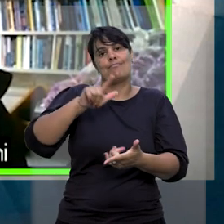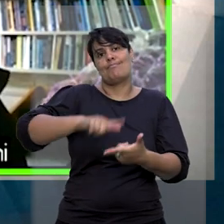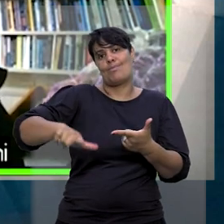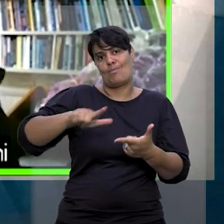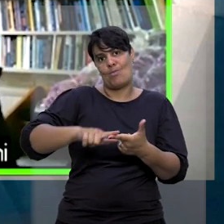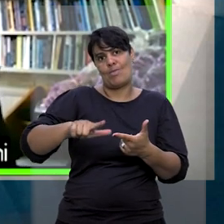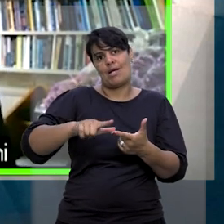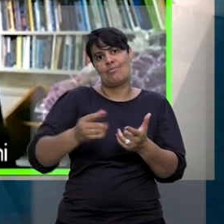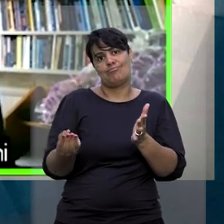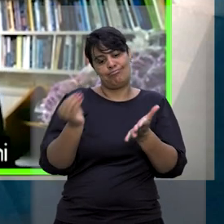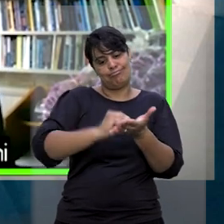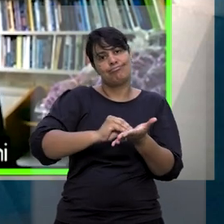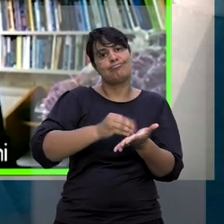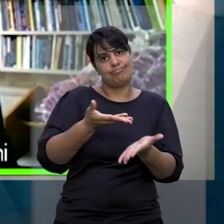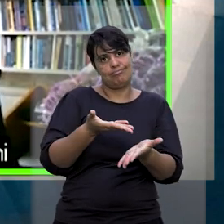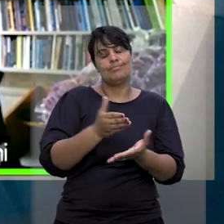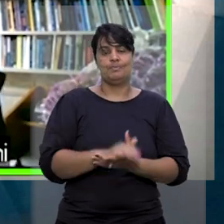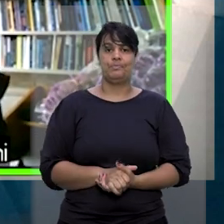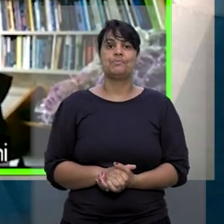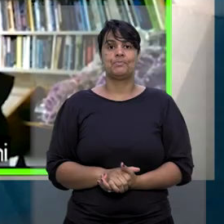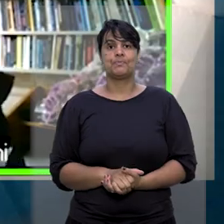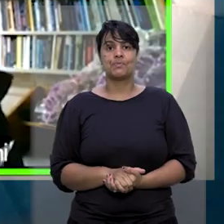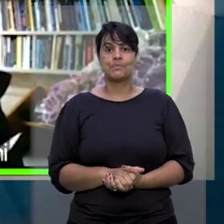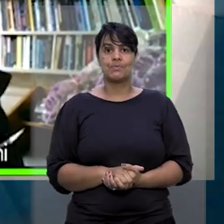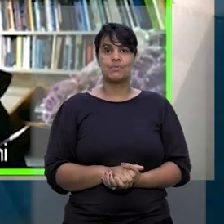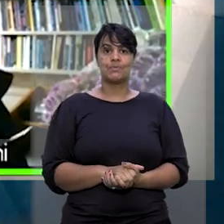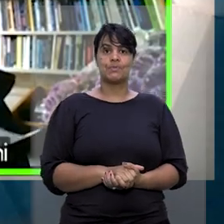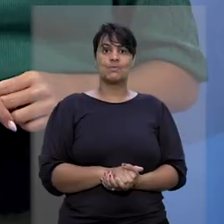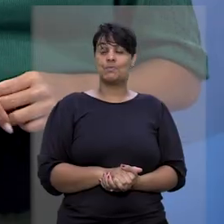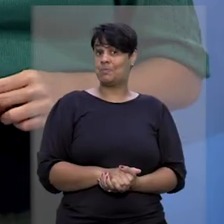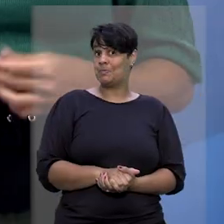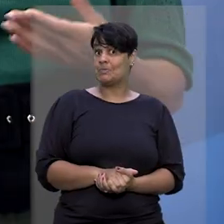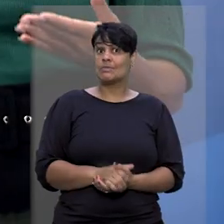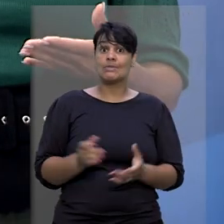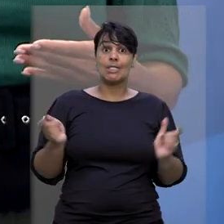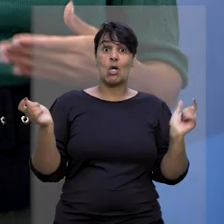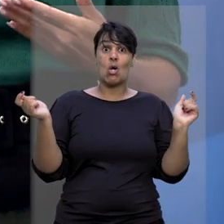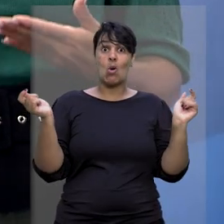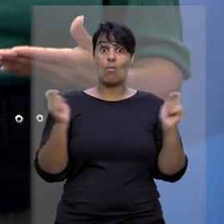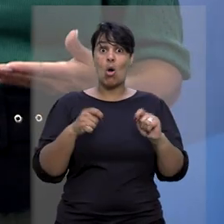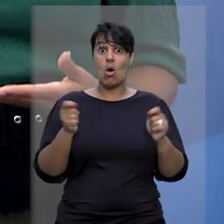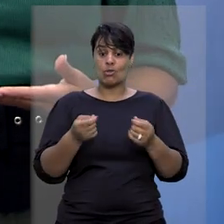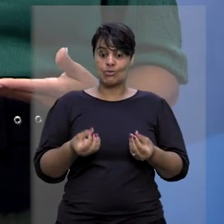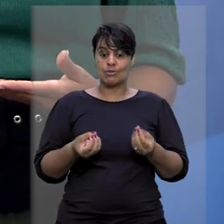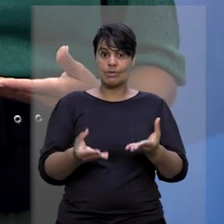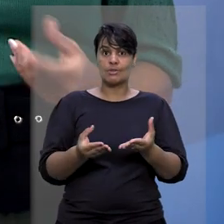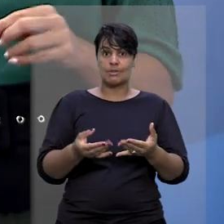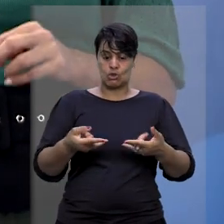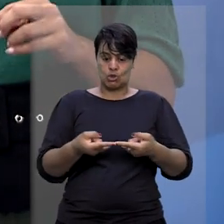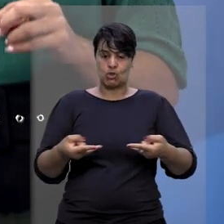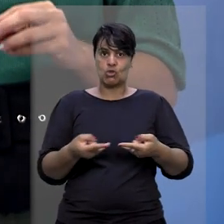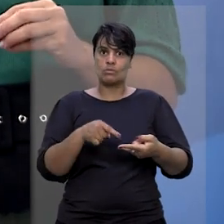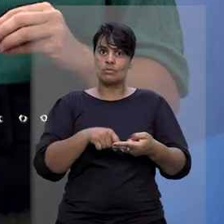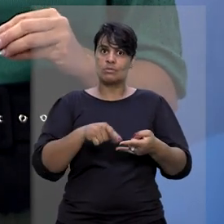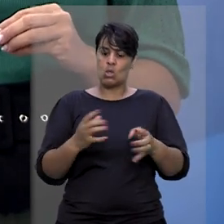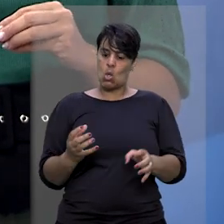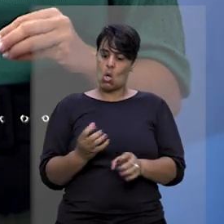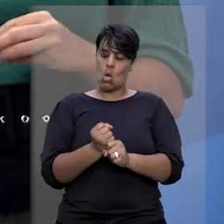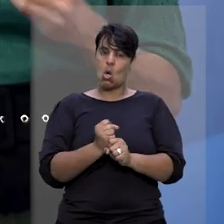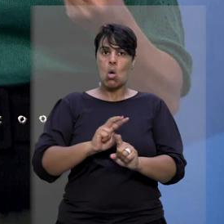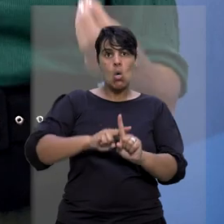contratuais pela seguradora lhe traz prejuízos. É possível emitir duplicata com valor